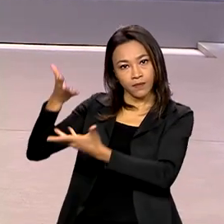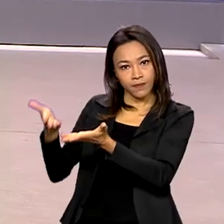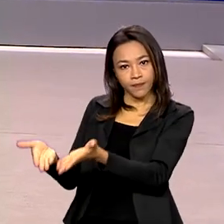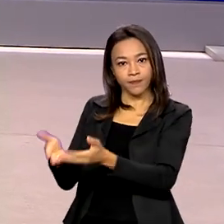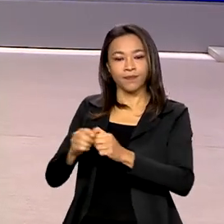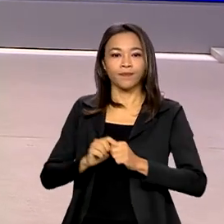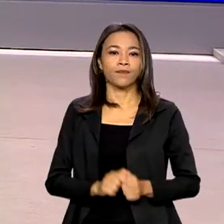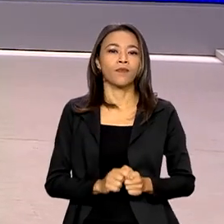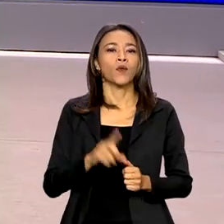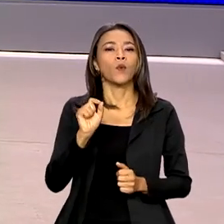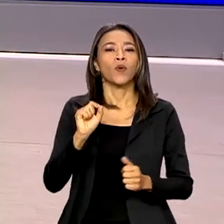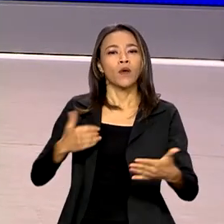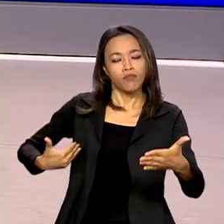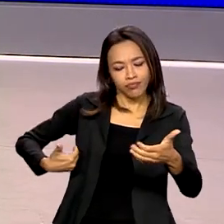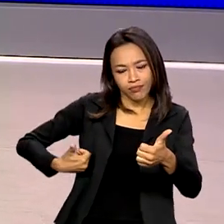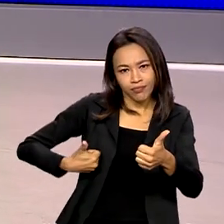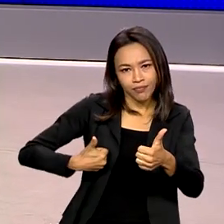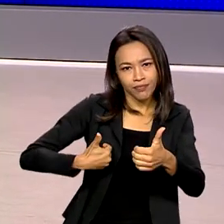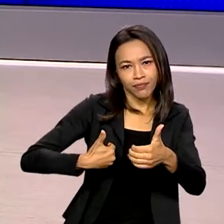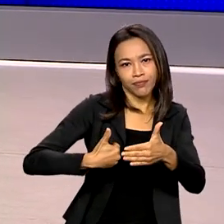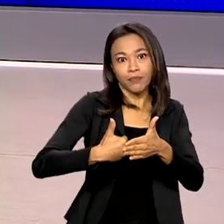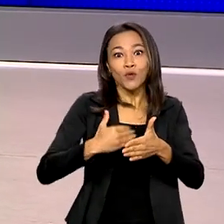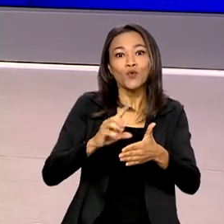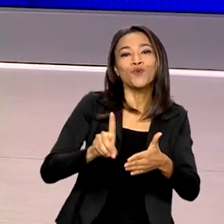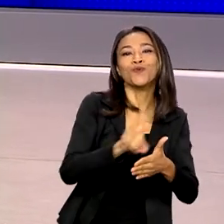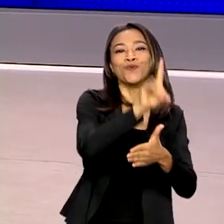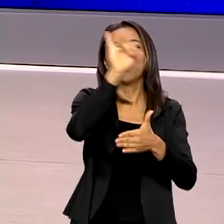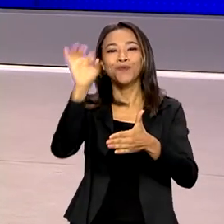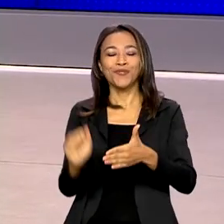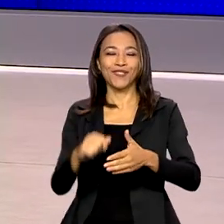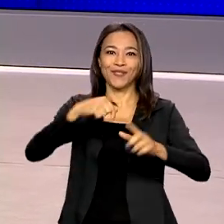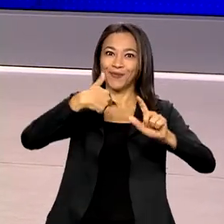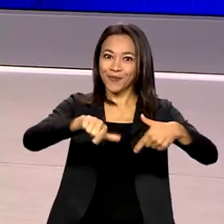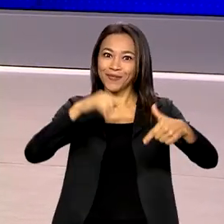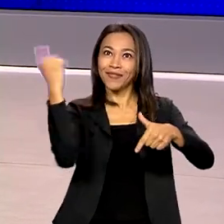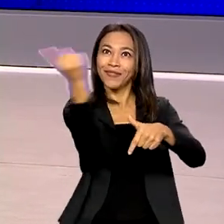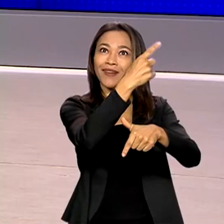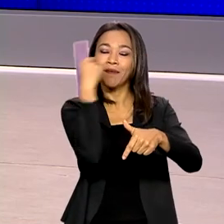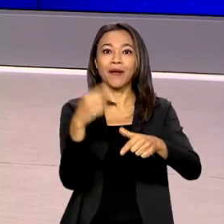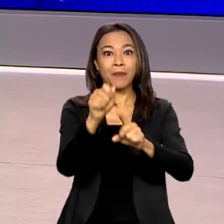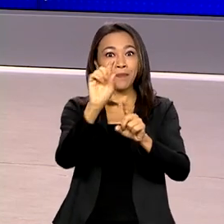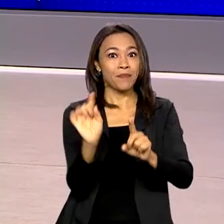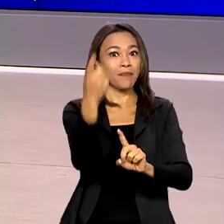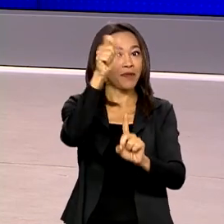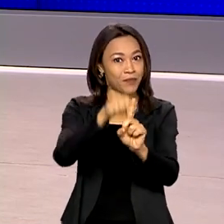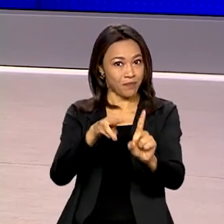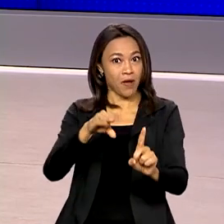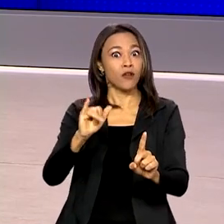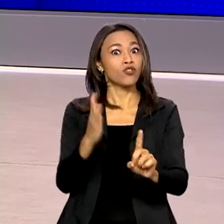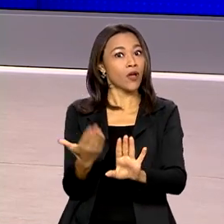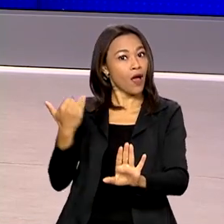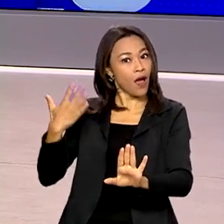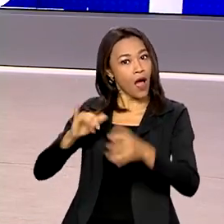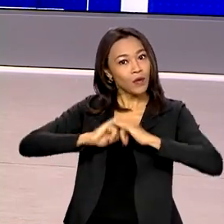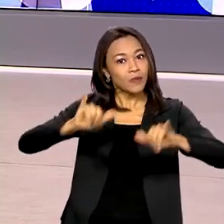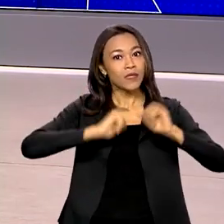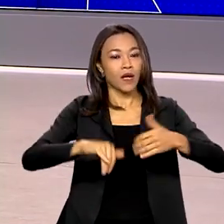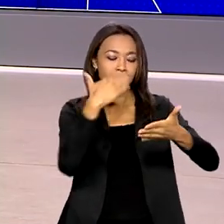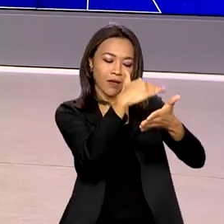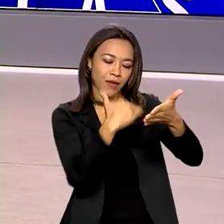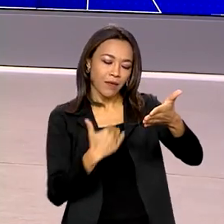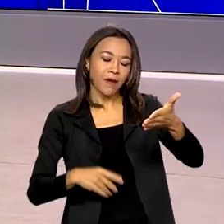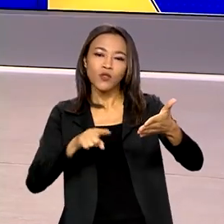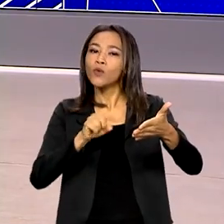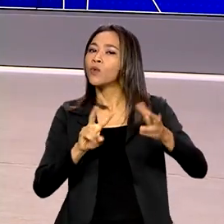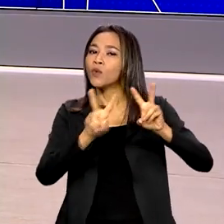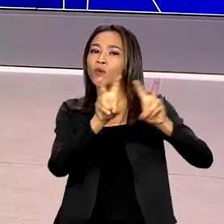Com a proximidade do Dia do Trabalho, comemorado em 1º de maio, foram anunciadas medidas de valorização salarial e mínimo de R